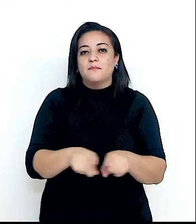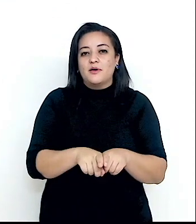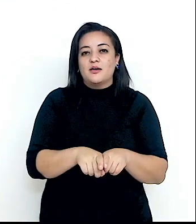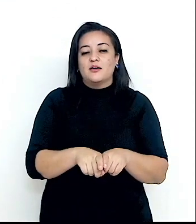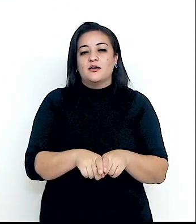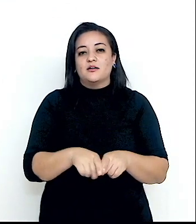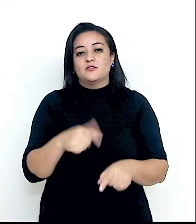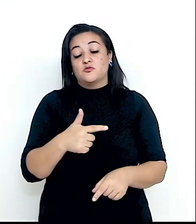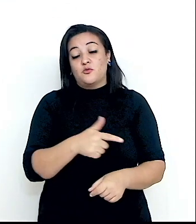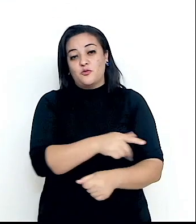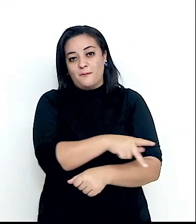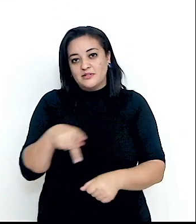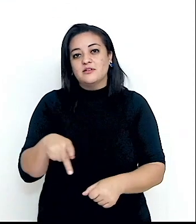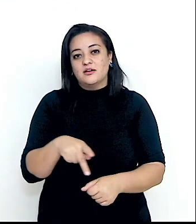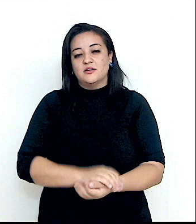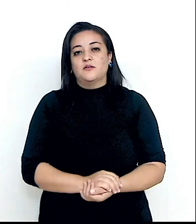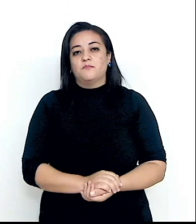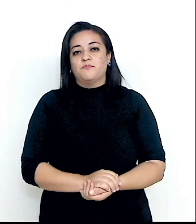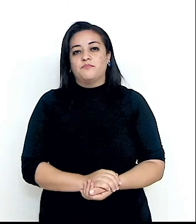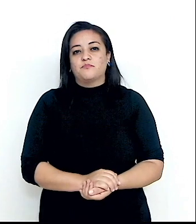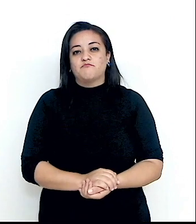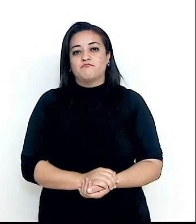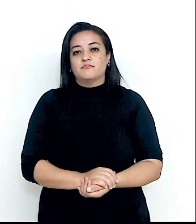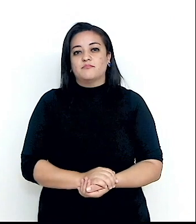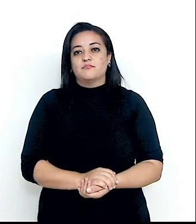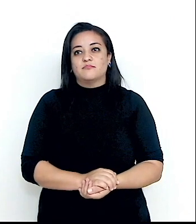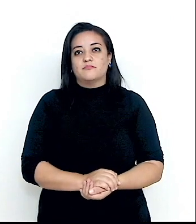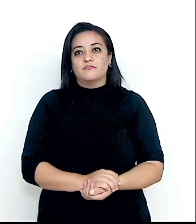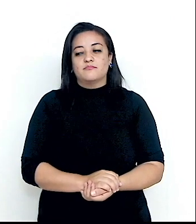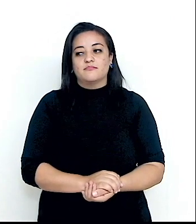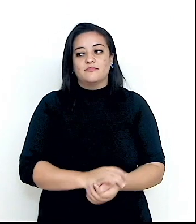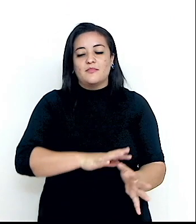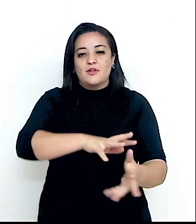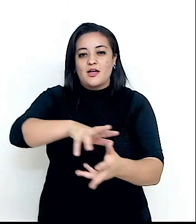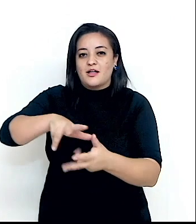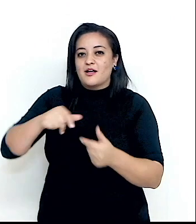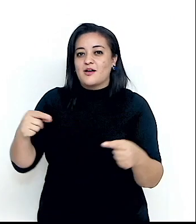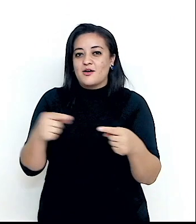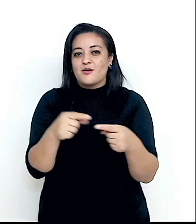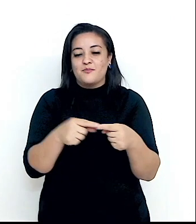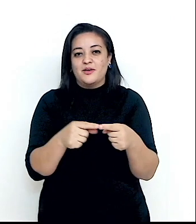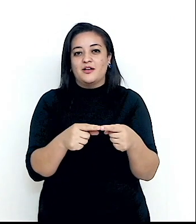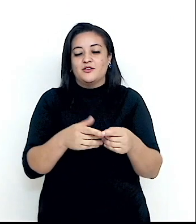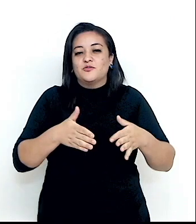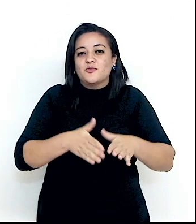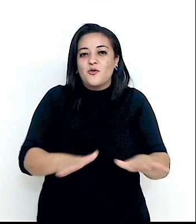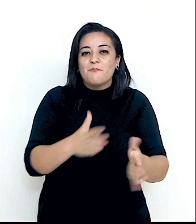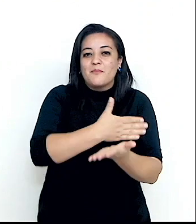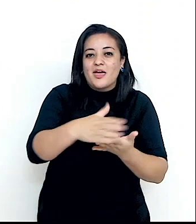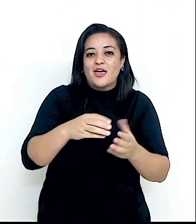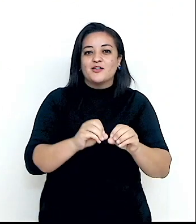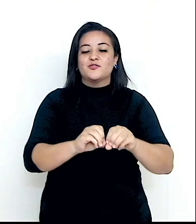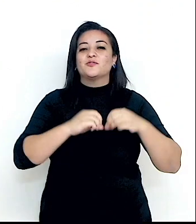Churchill, já no Atlântico, combinando o nascimento das Nações